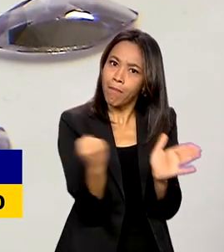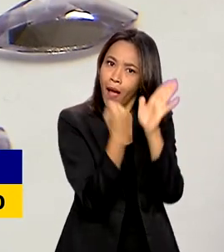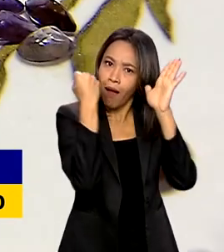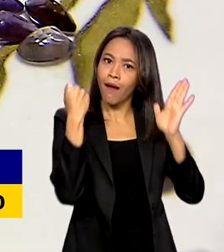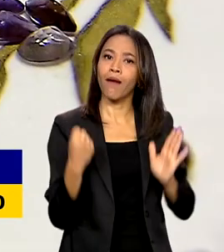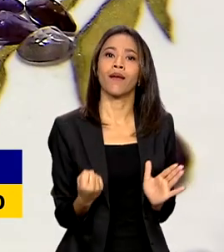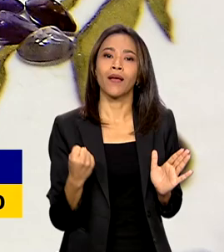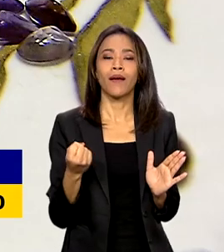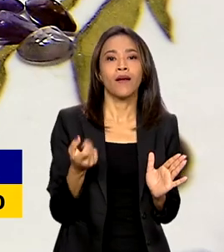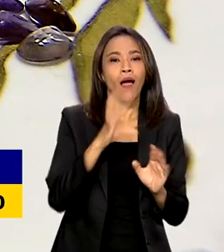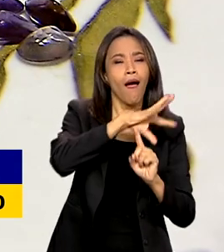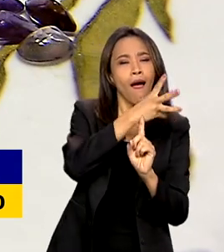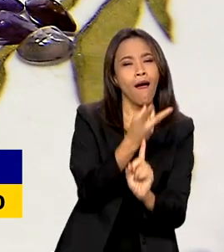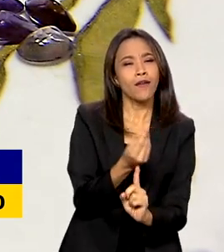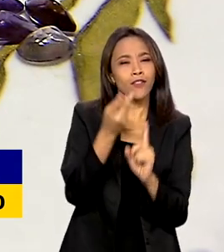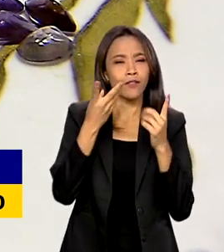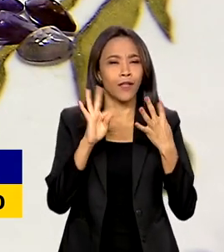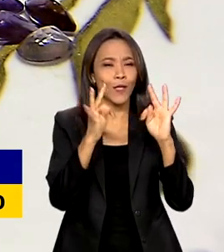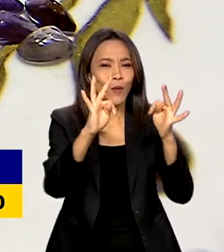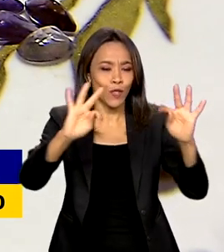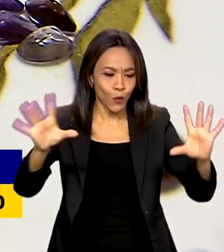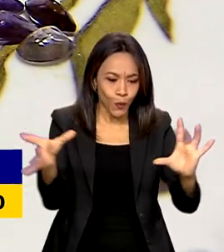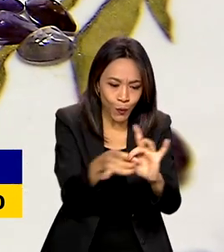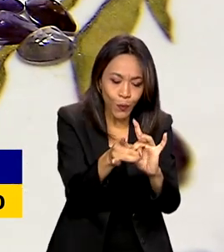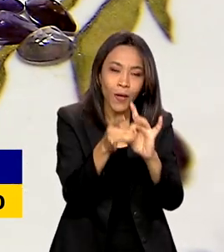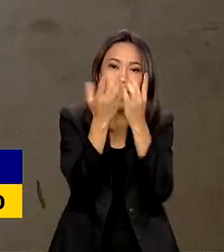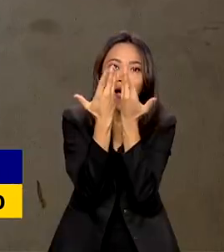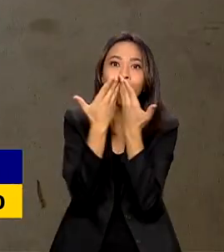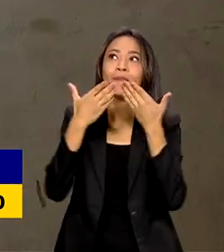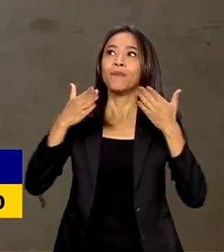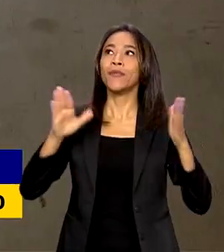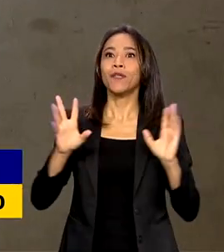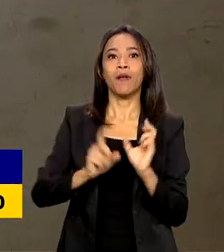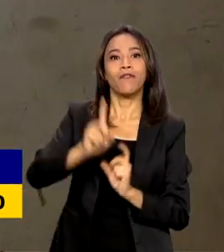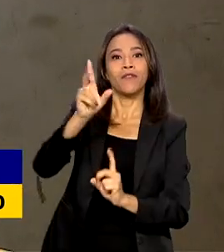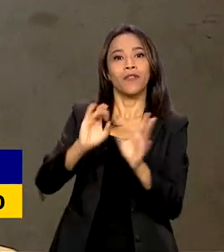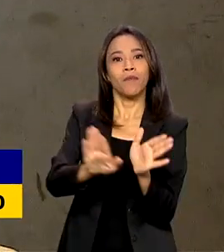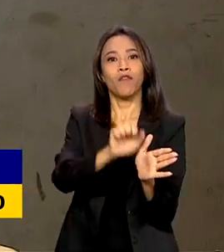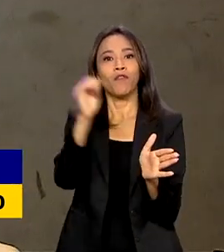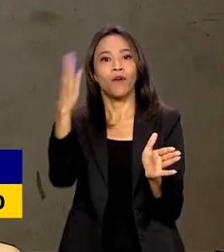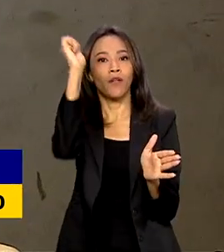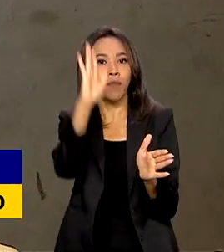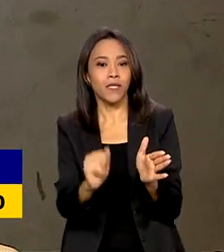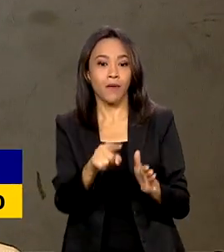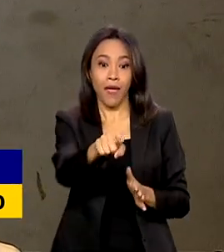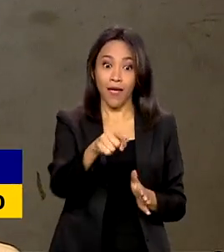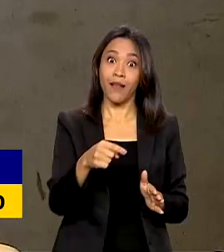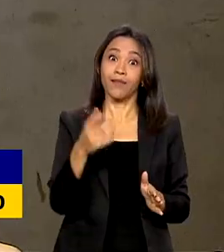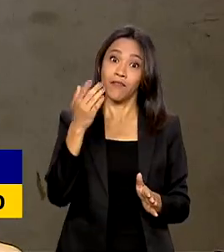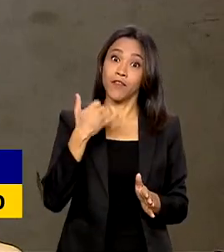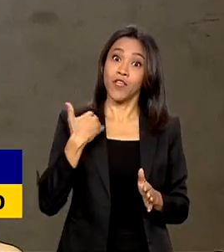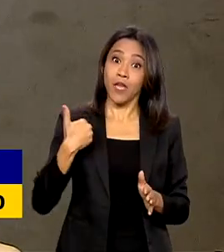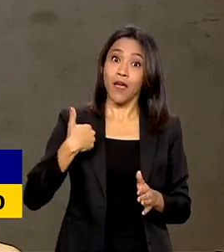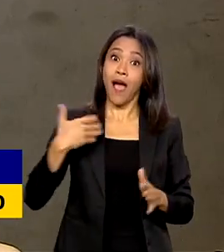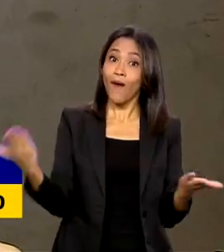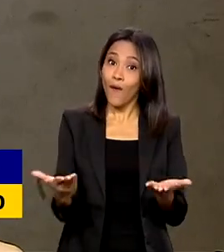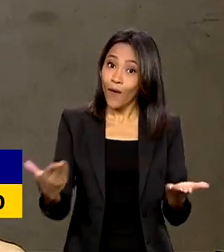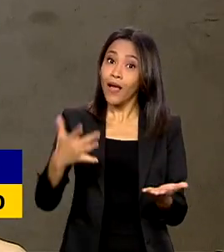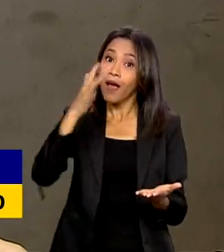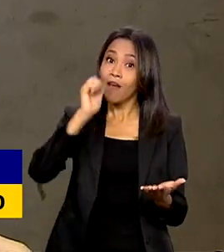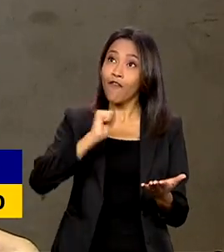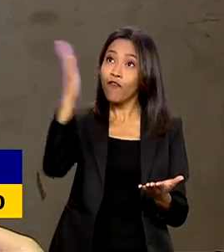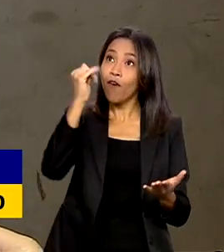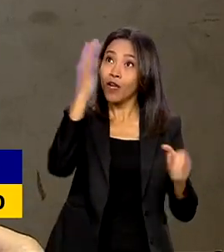tecnologia abriu portas para o mercado internacional. Eu comecei a ficar conhecida fora do Brasil.